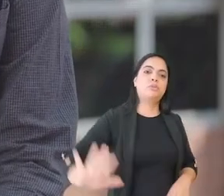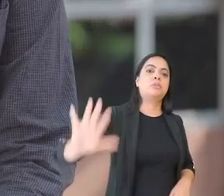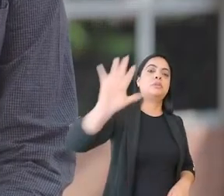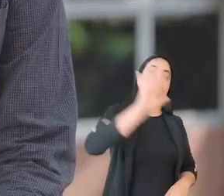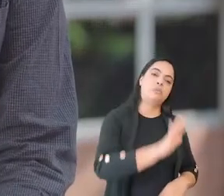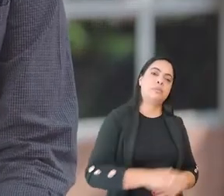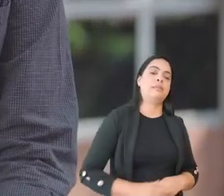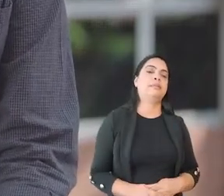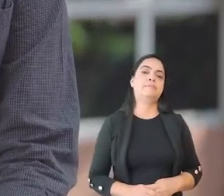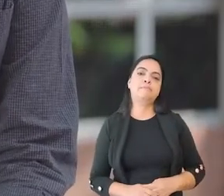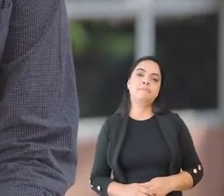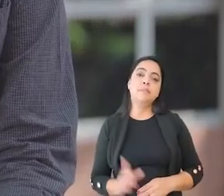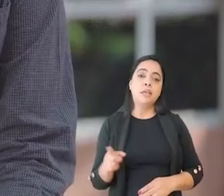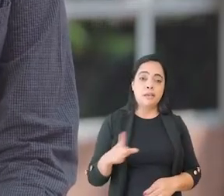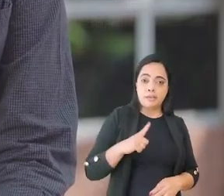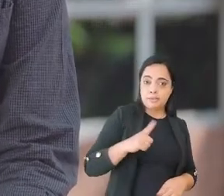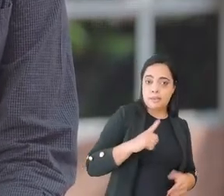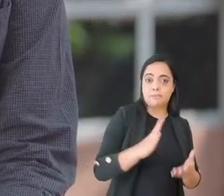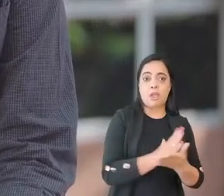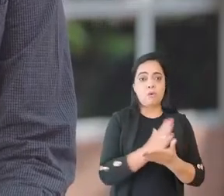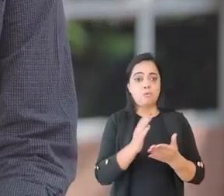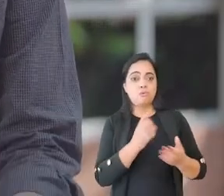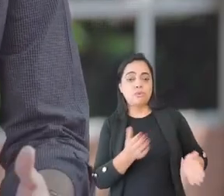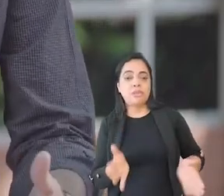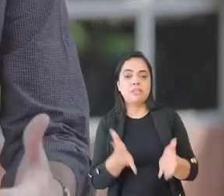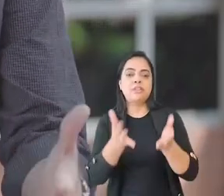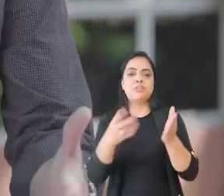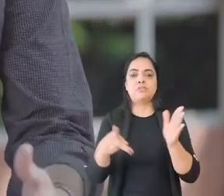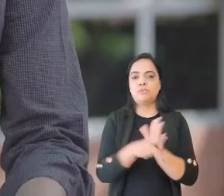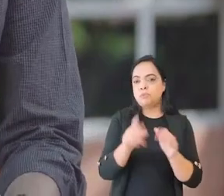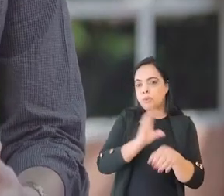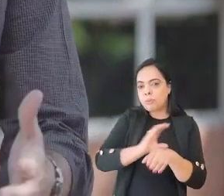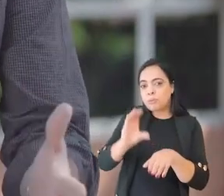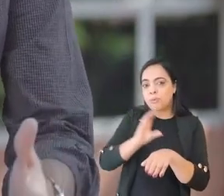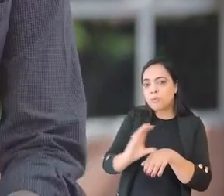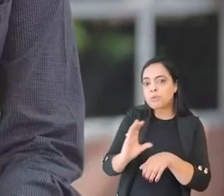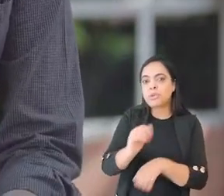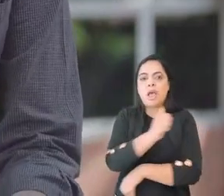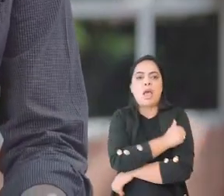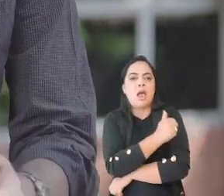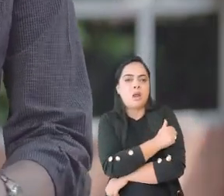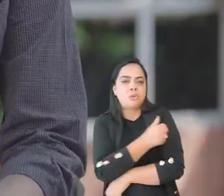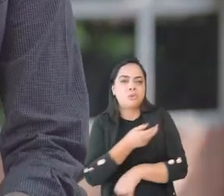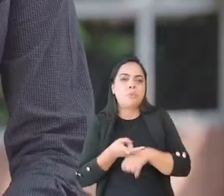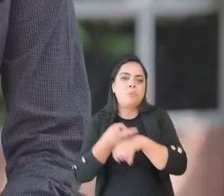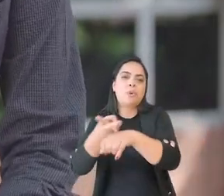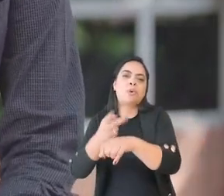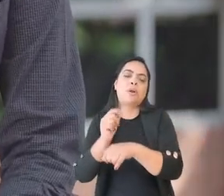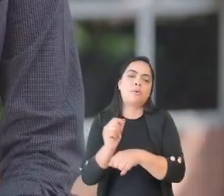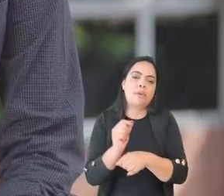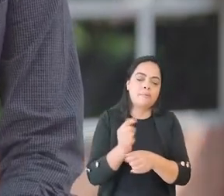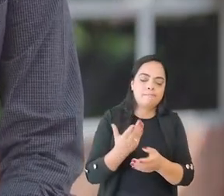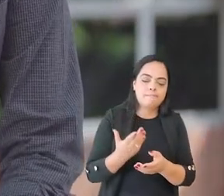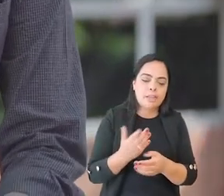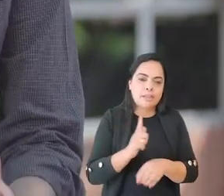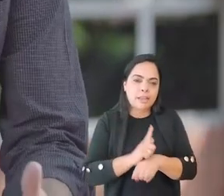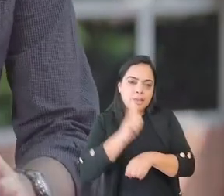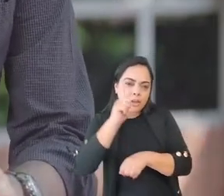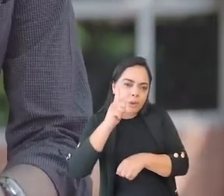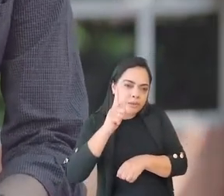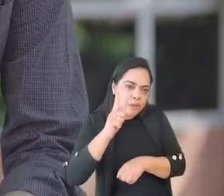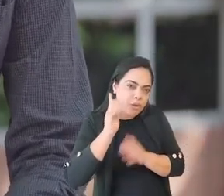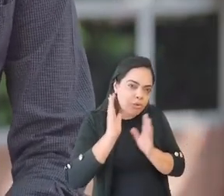Federal de Uberlândia. E para isso, nós temos alguns incentivos do próprio curso para que o estudante procure desde o início da sua graduação